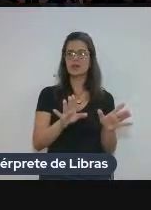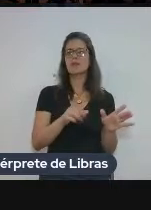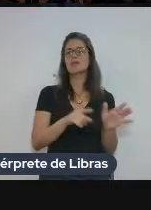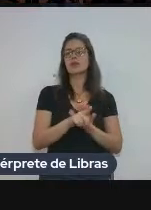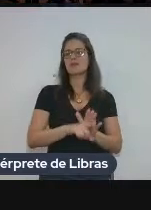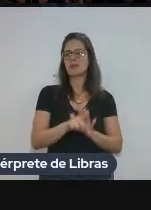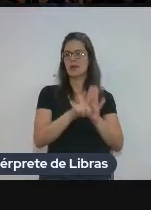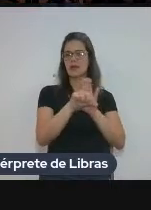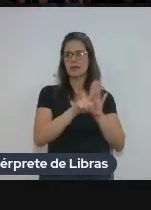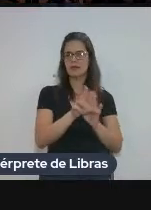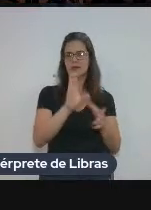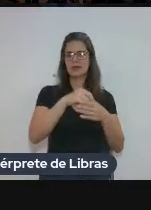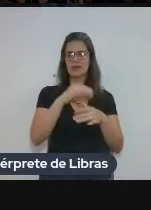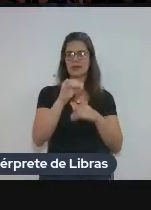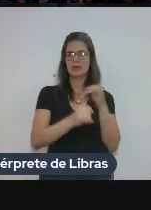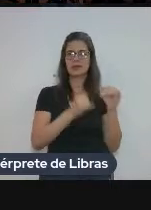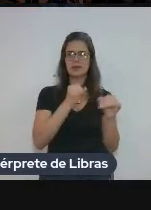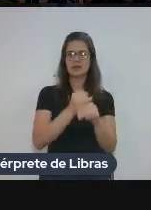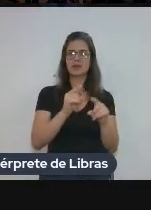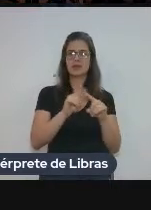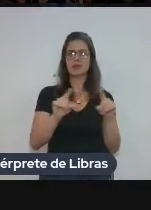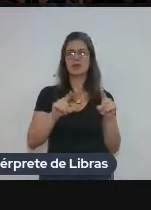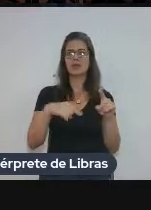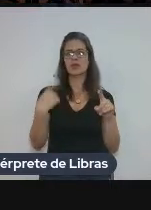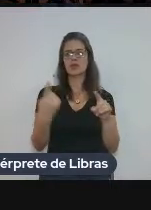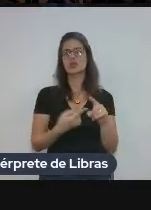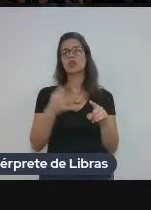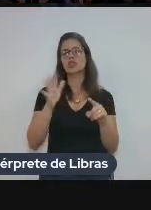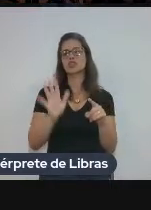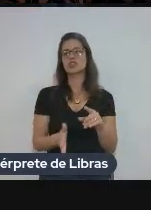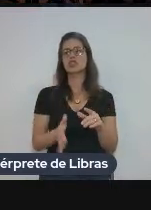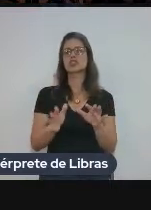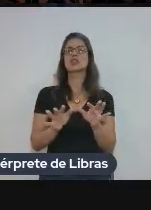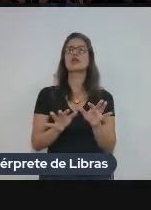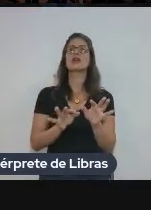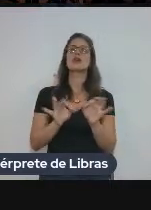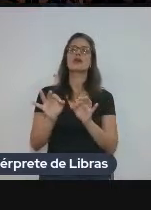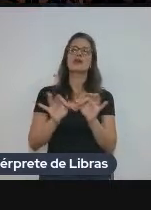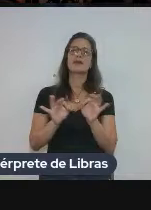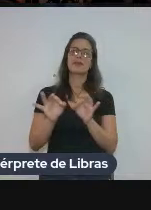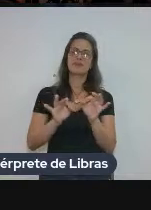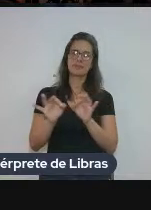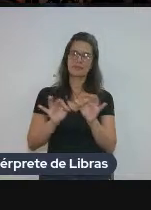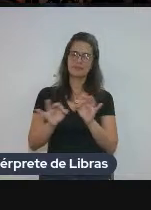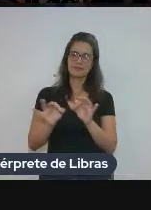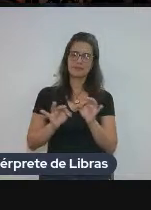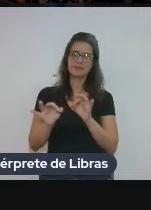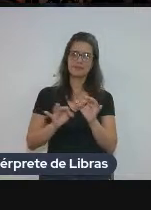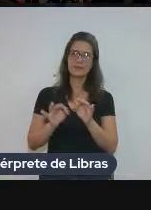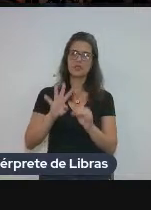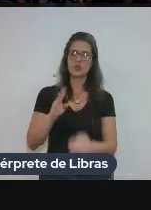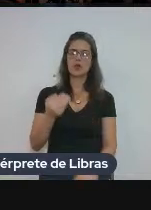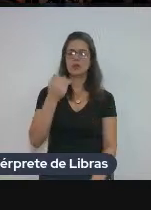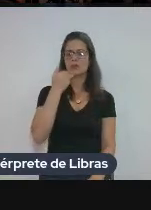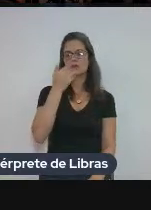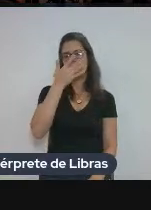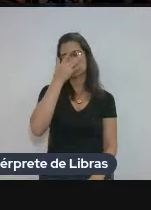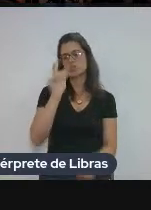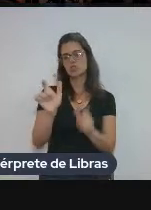consulta na internet, mas a gente está trabalhando uma ferramenta para isso, de 4 milhões de palavras, o Corpus.